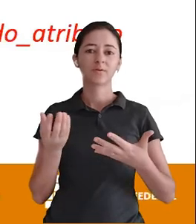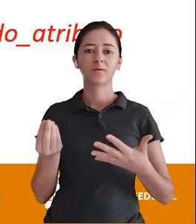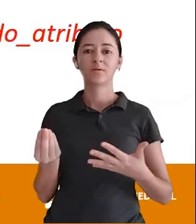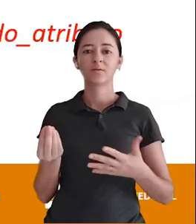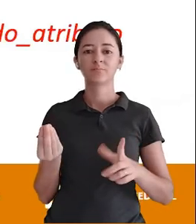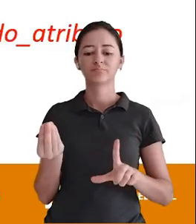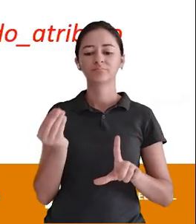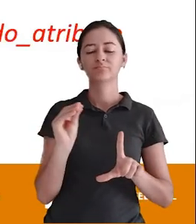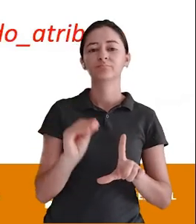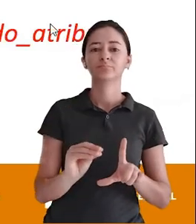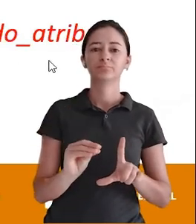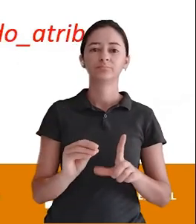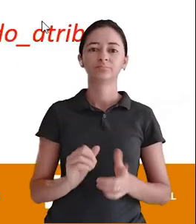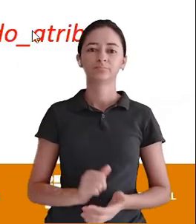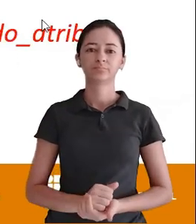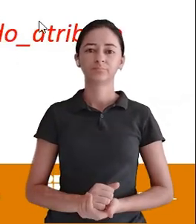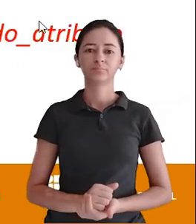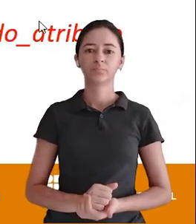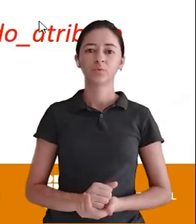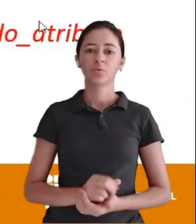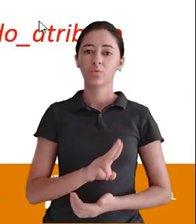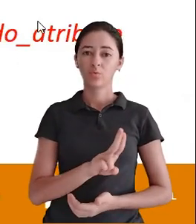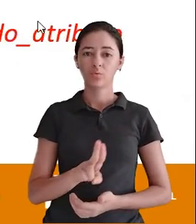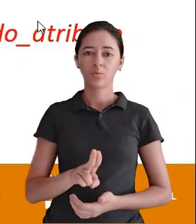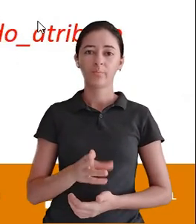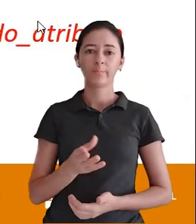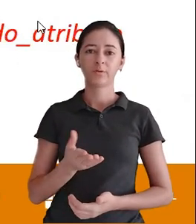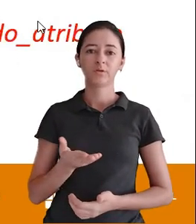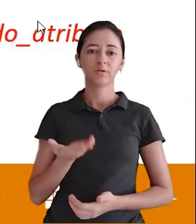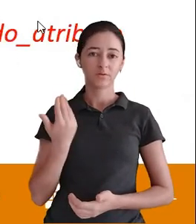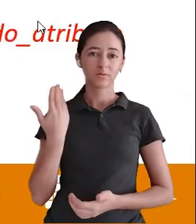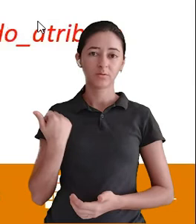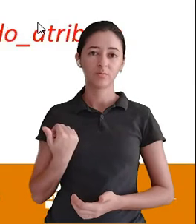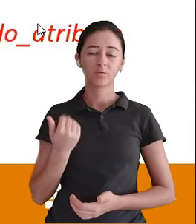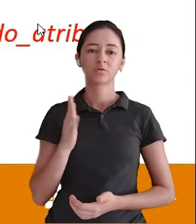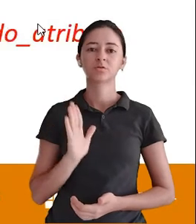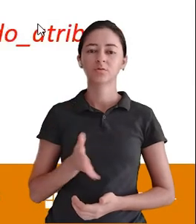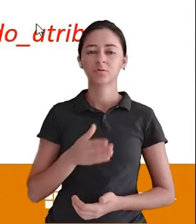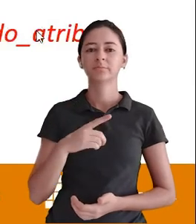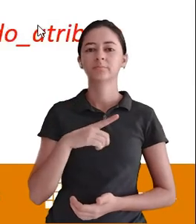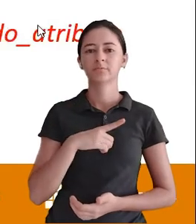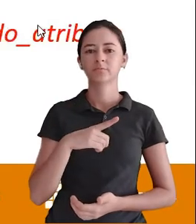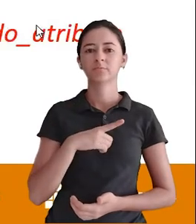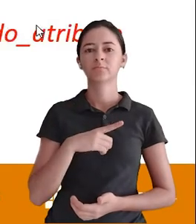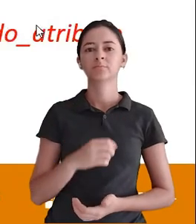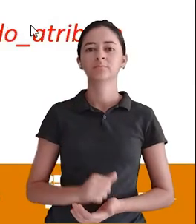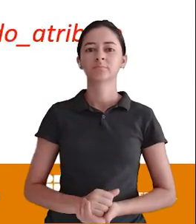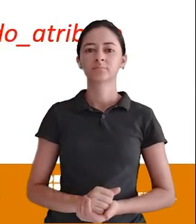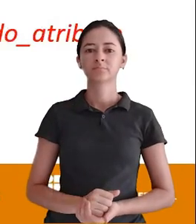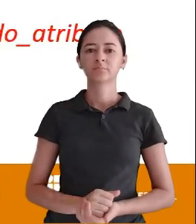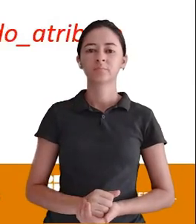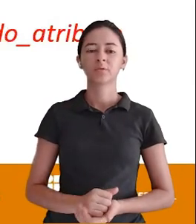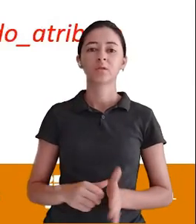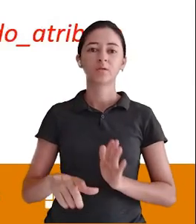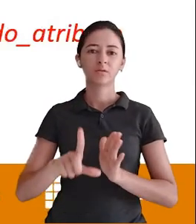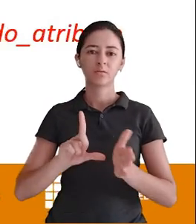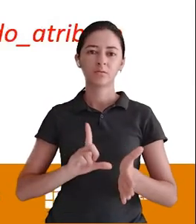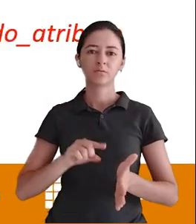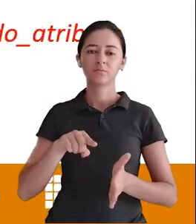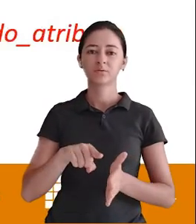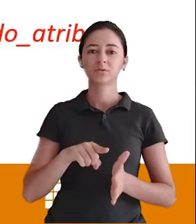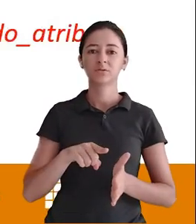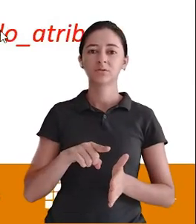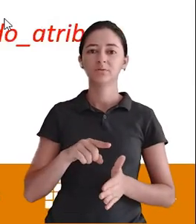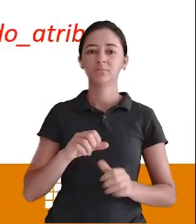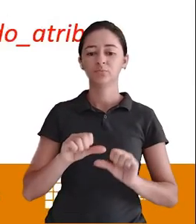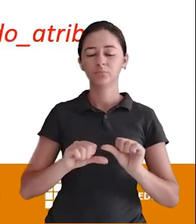Modificar ele Então aqui Vem o nome Antigo Do atributo Que já existe O nome atual Do atributo Antes de você Executar o